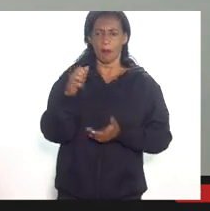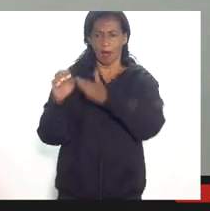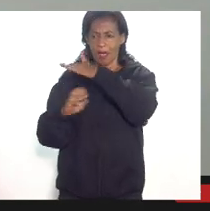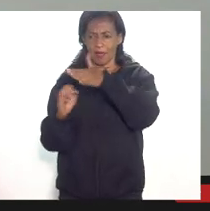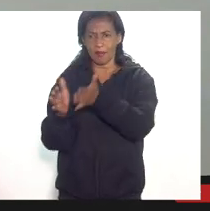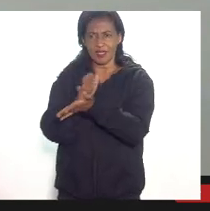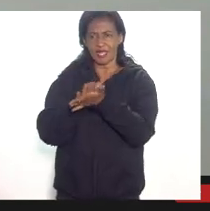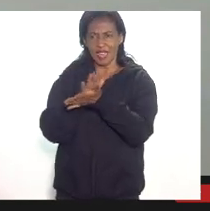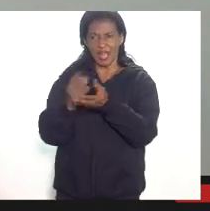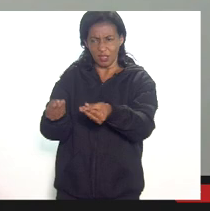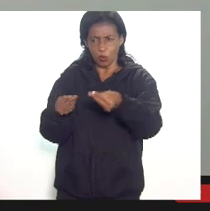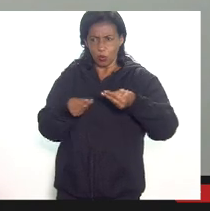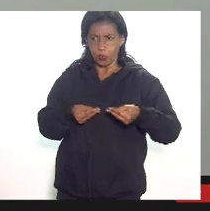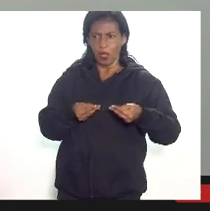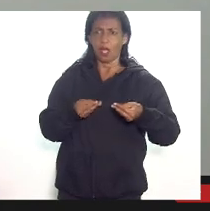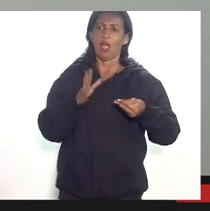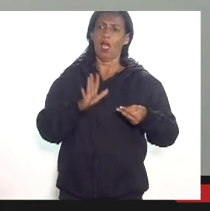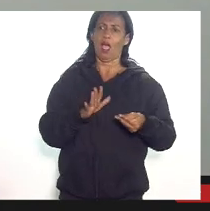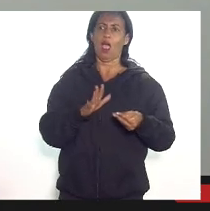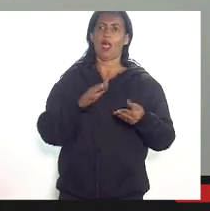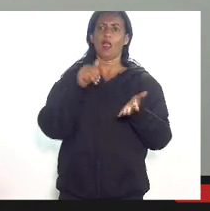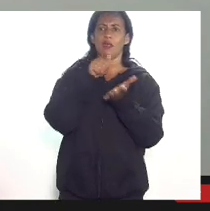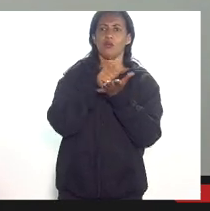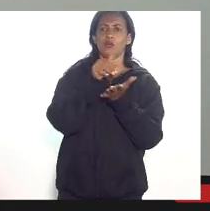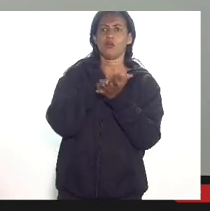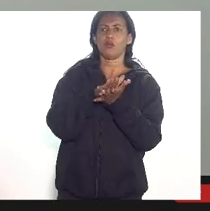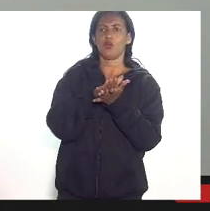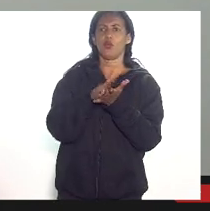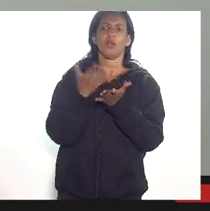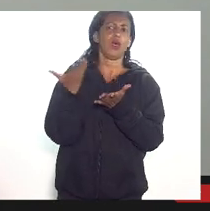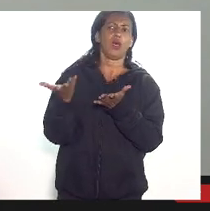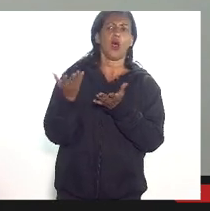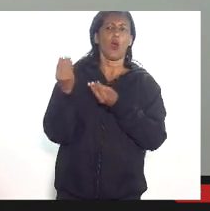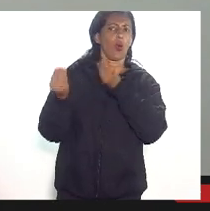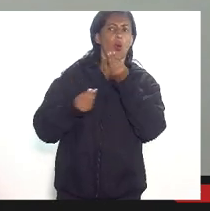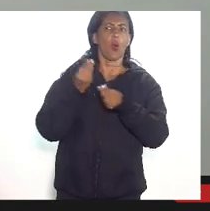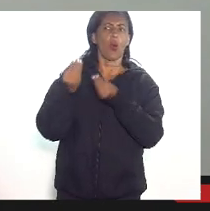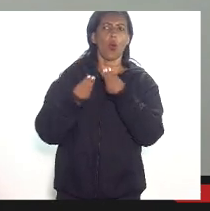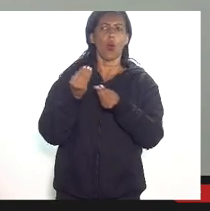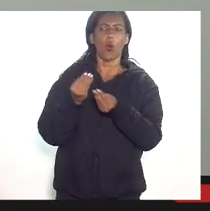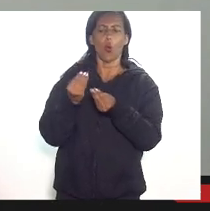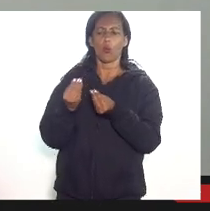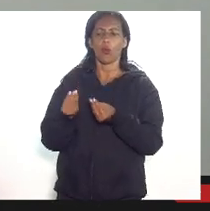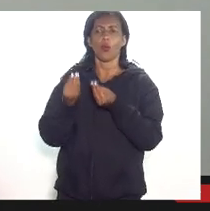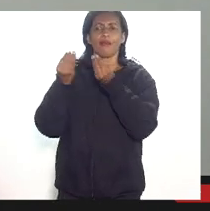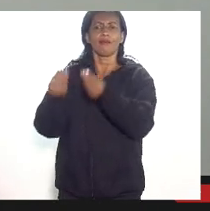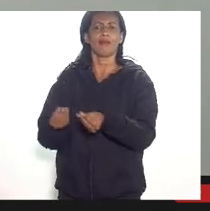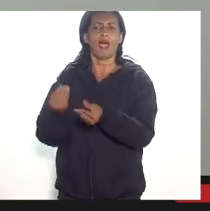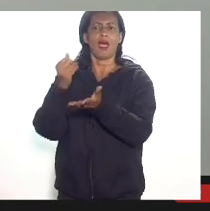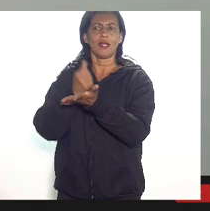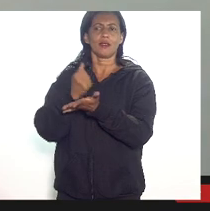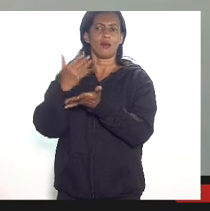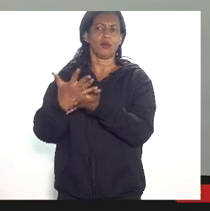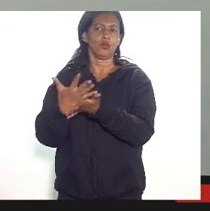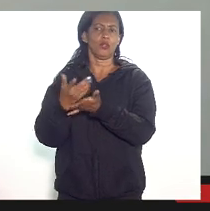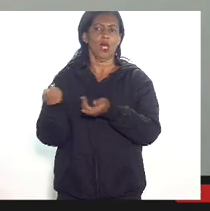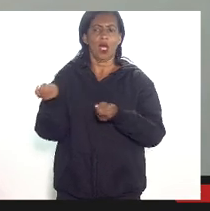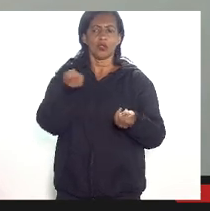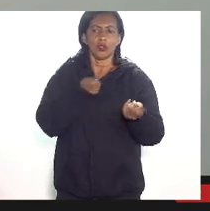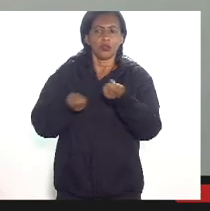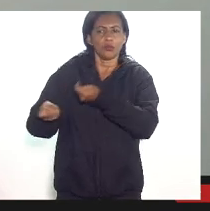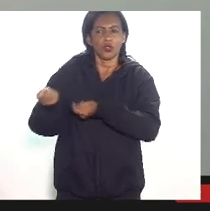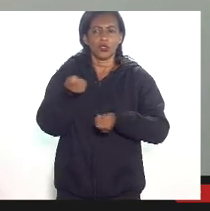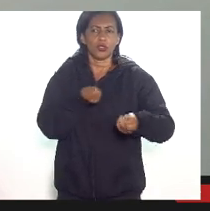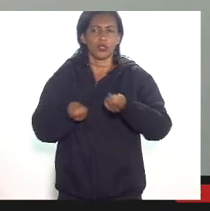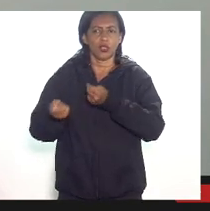configurariam o embaraço tá mas feito o embaraço qual é o alto do embaraço mas mais importante que o alto qual é a sanção administrativa